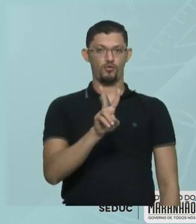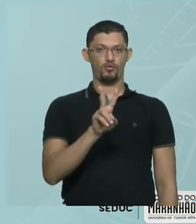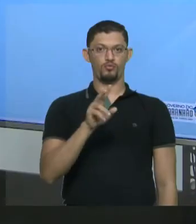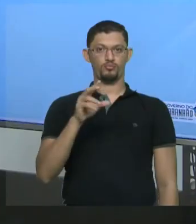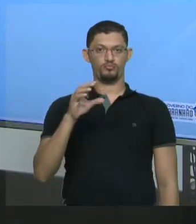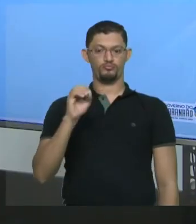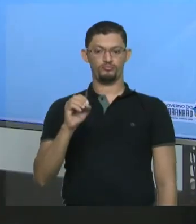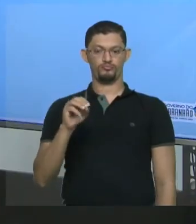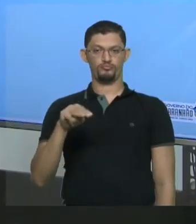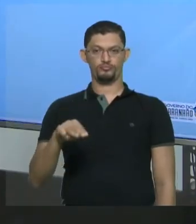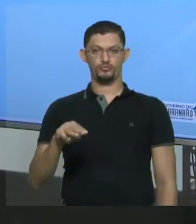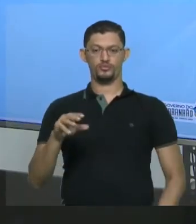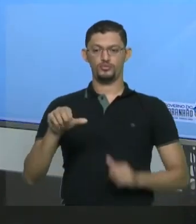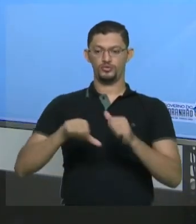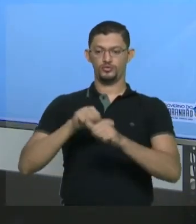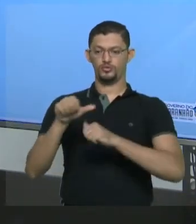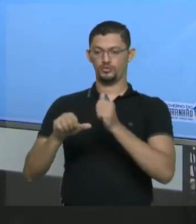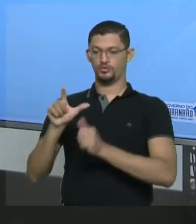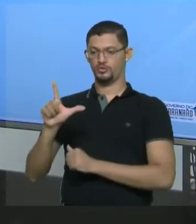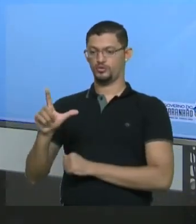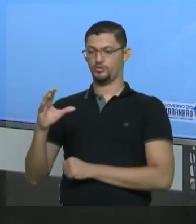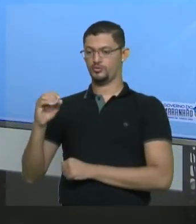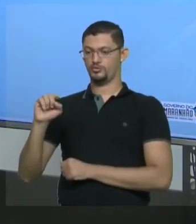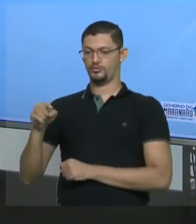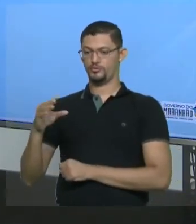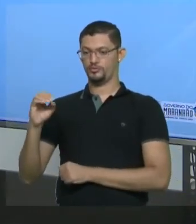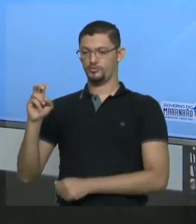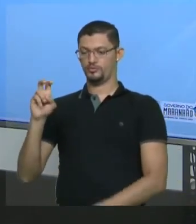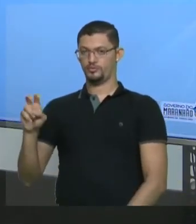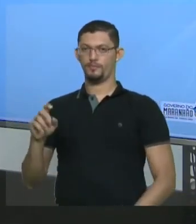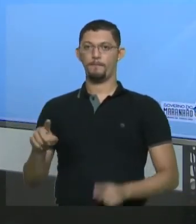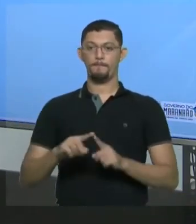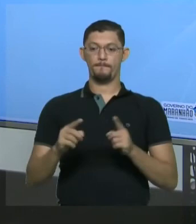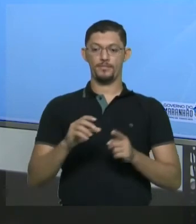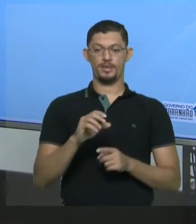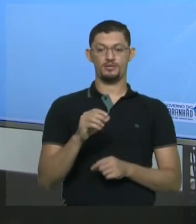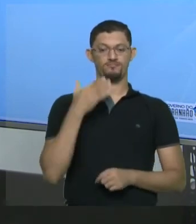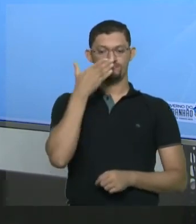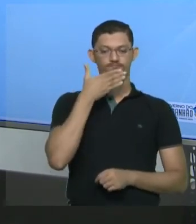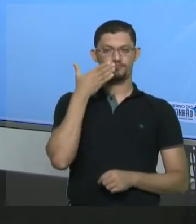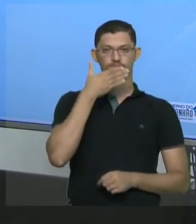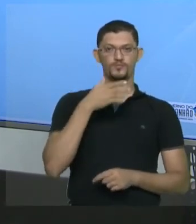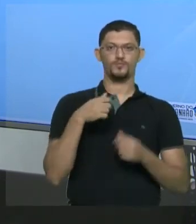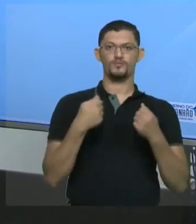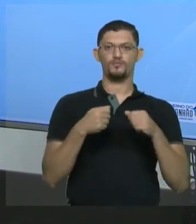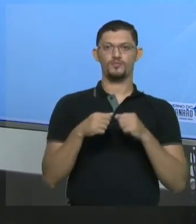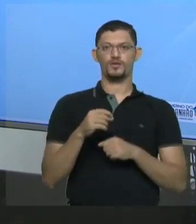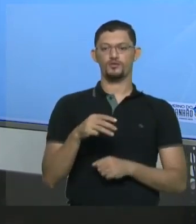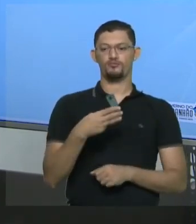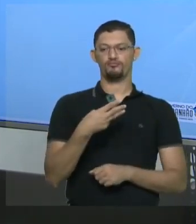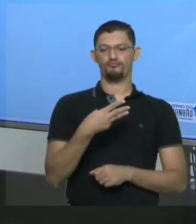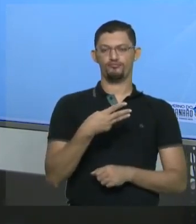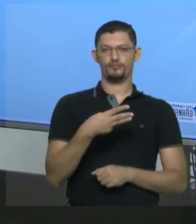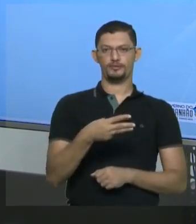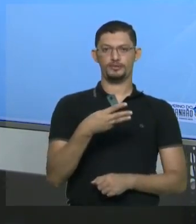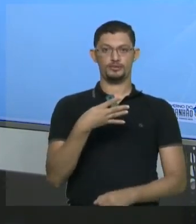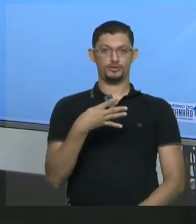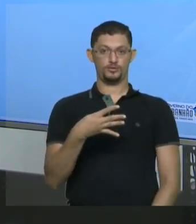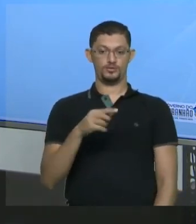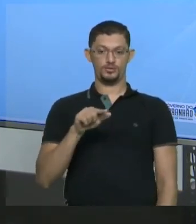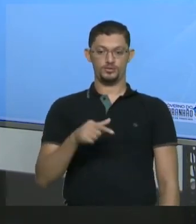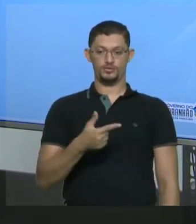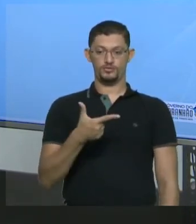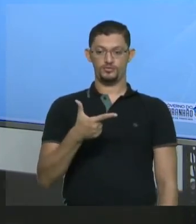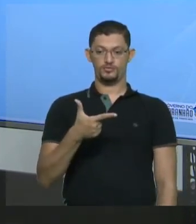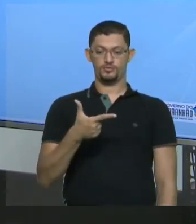Está aqui o volume em litro, já converti. Mas o soluto, que é a sacarose, ele está me dando só a massa. E se eu quero